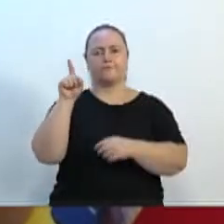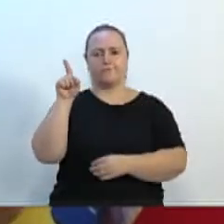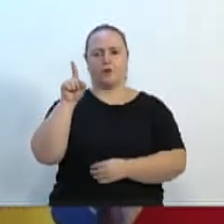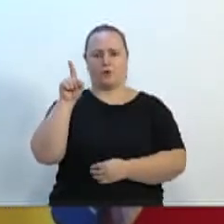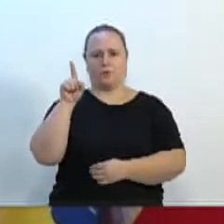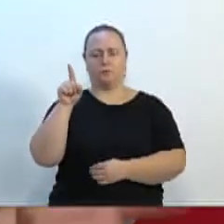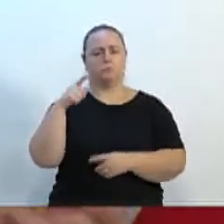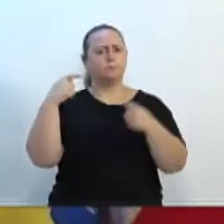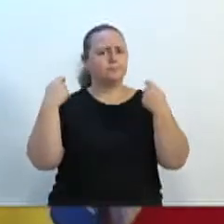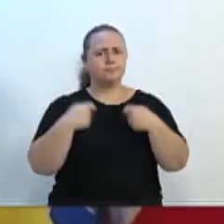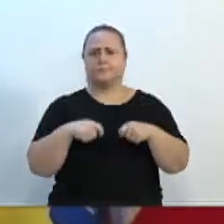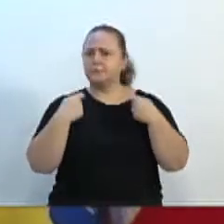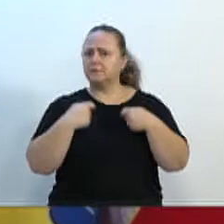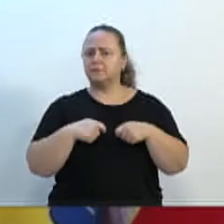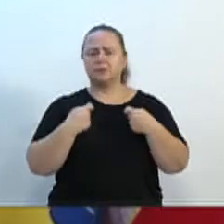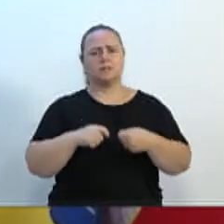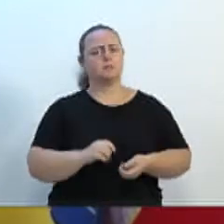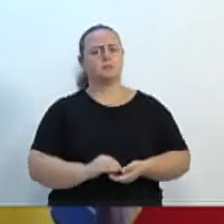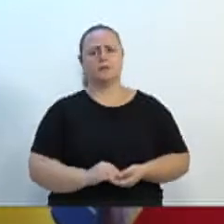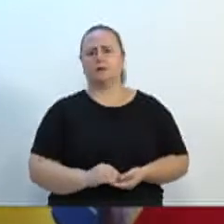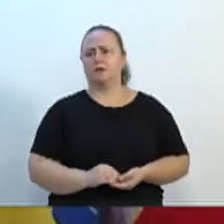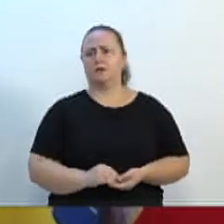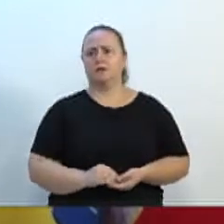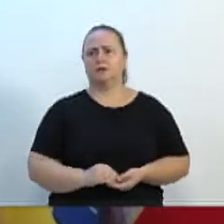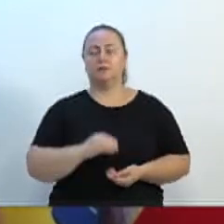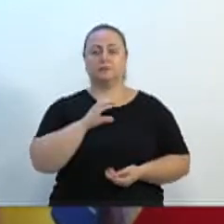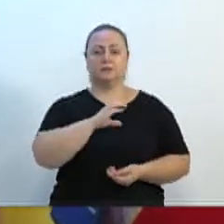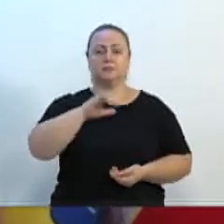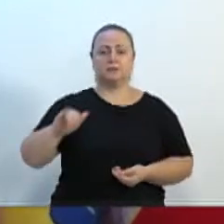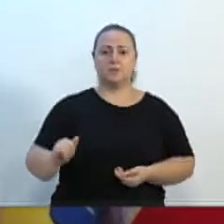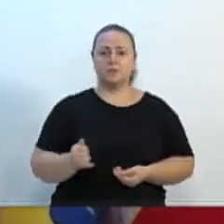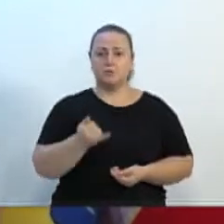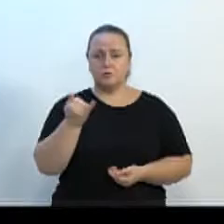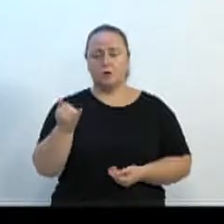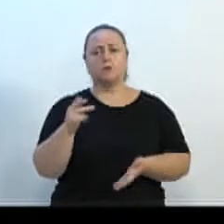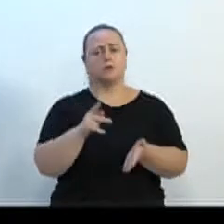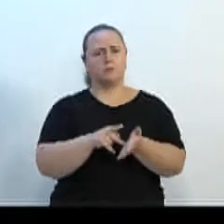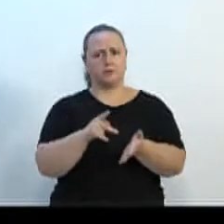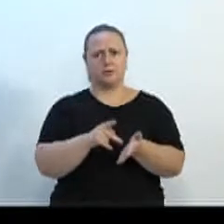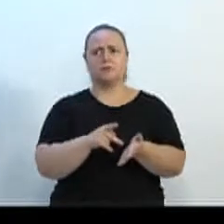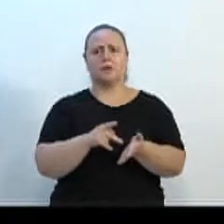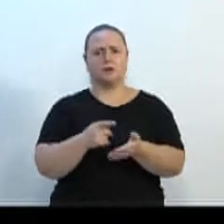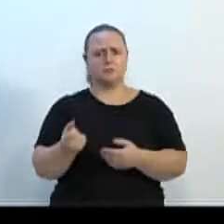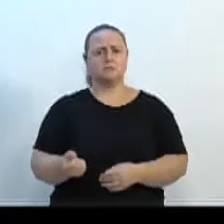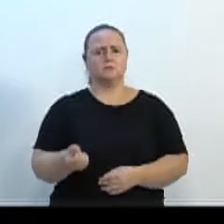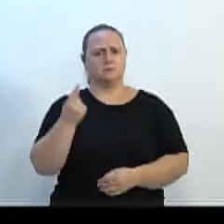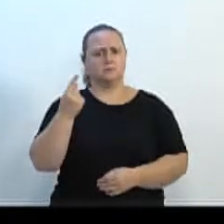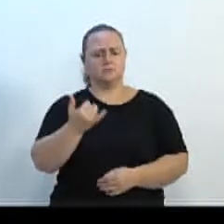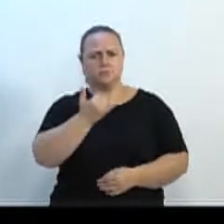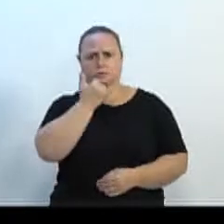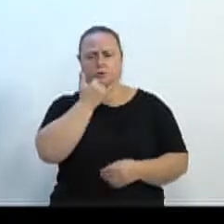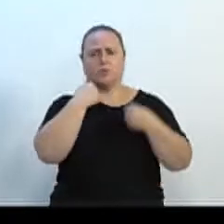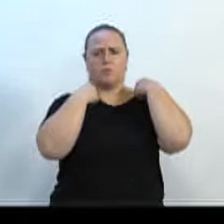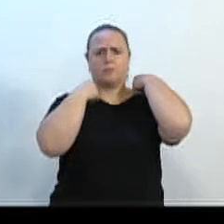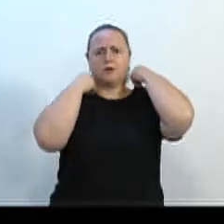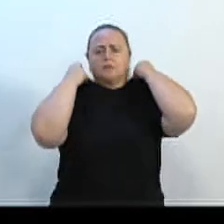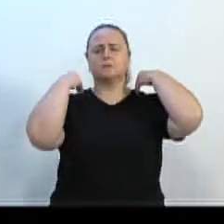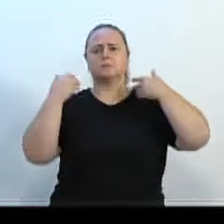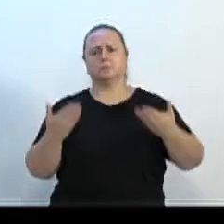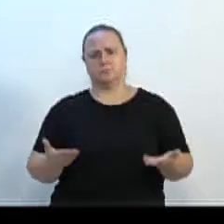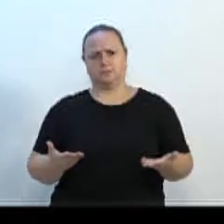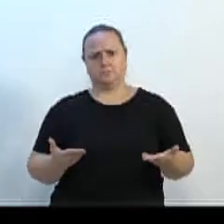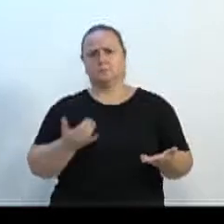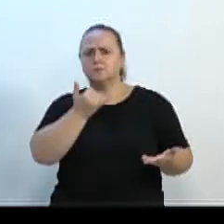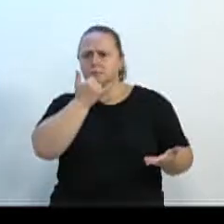trazer esse assunto aqui, moer esse assunto aqui, porque a nossa CCJ aqui nessa casa, vou falar uma coisa para vocês. É brincadeira. Isso é dor de cotovelo, vereadores.